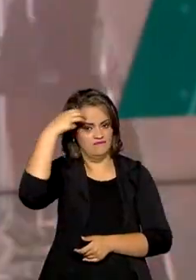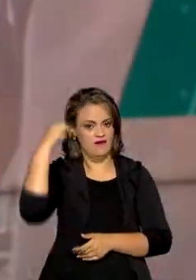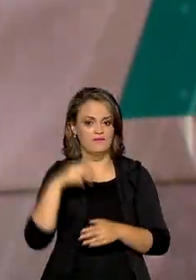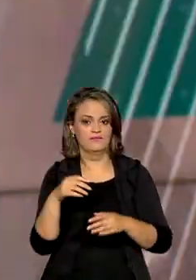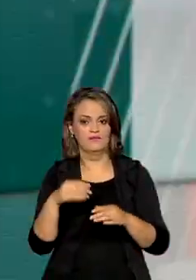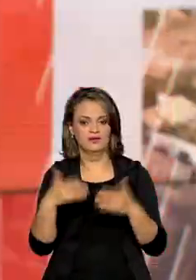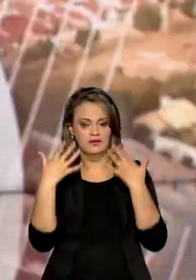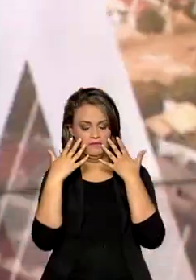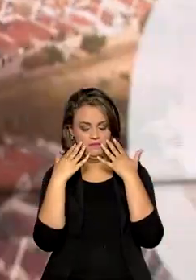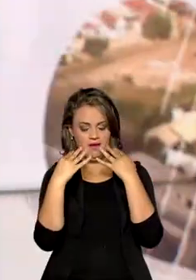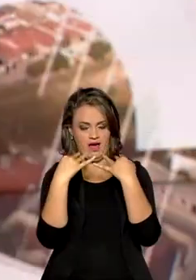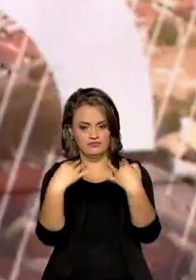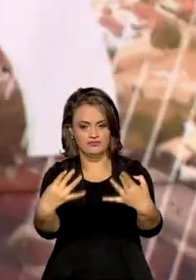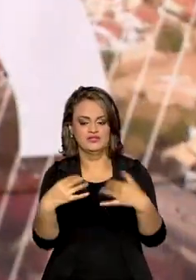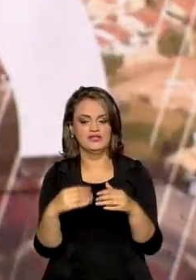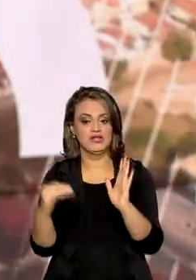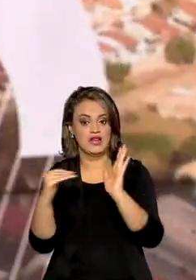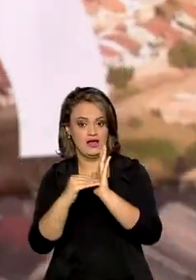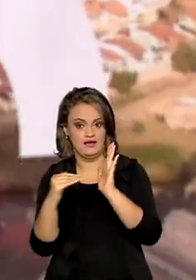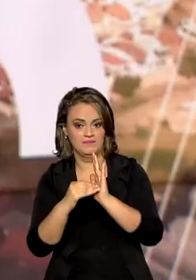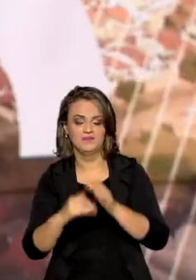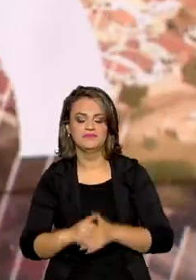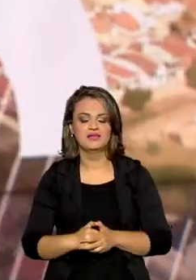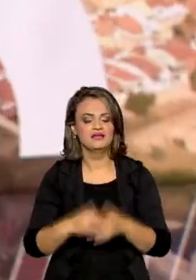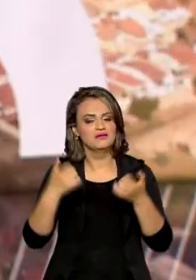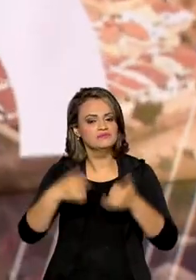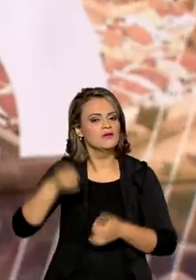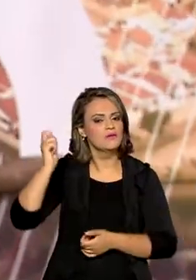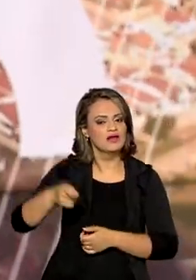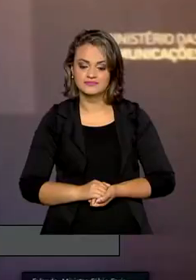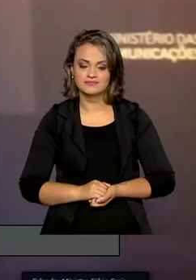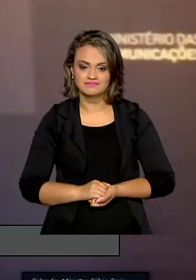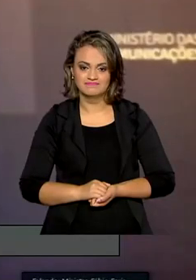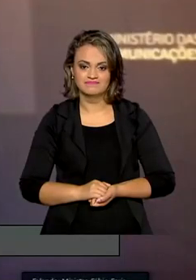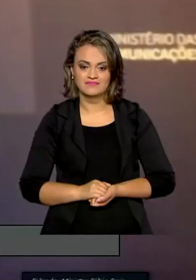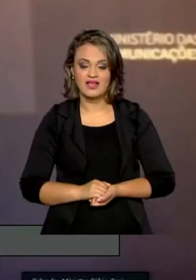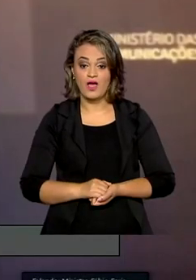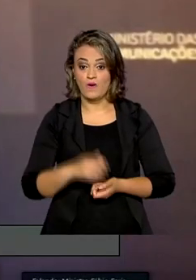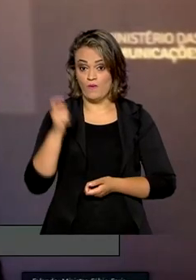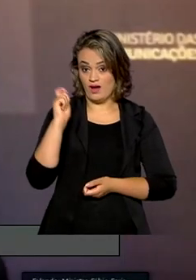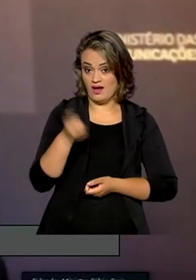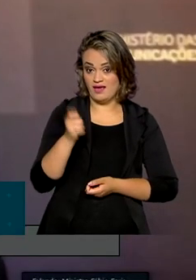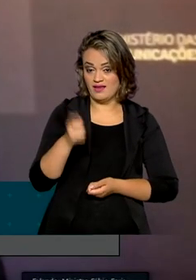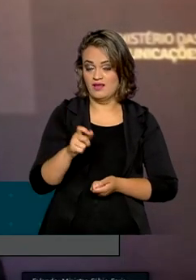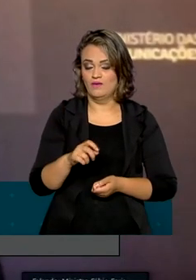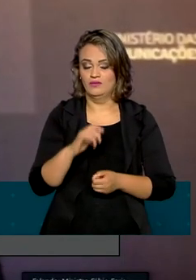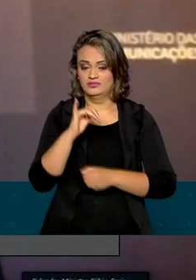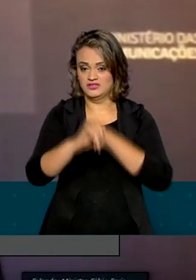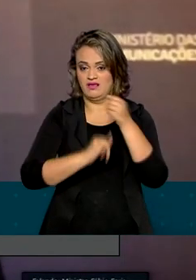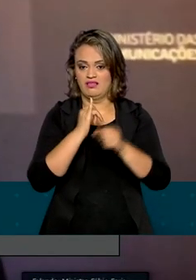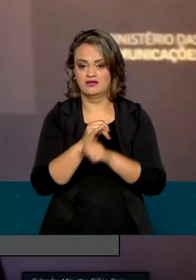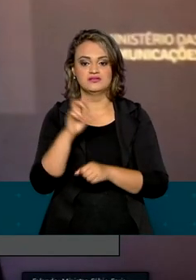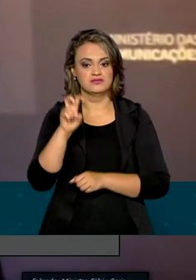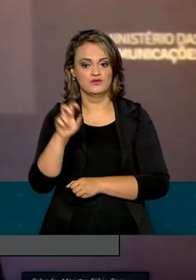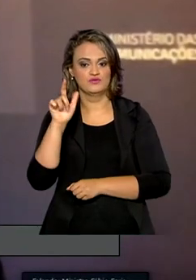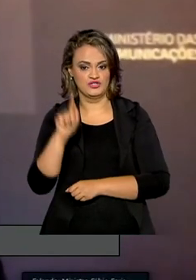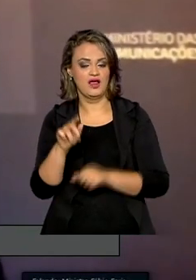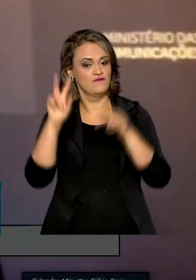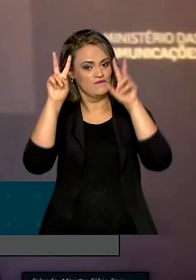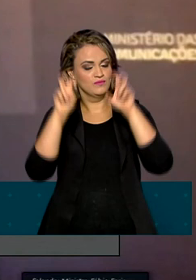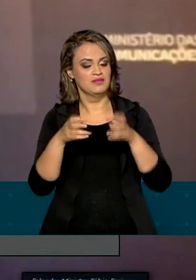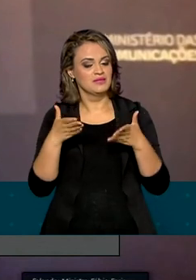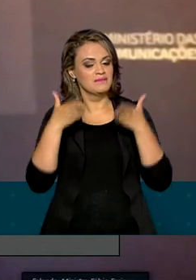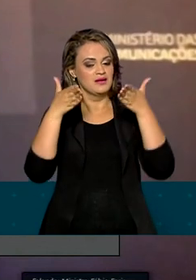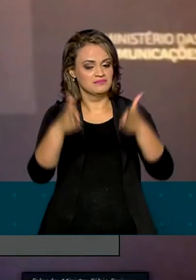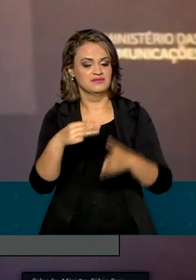dos Deputados. A expectativa é que o leilão ocorra em julho. O leilão da internet 5G foi o principal assunto da